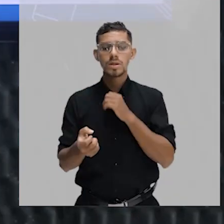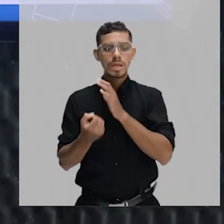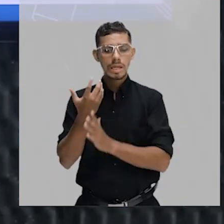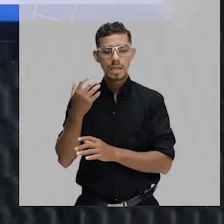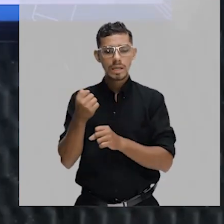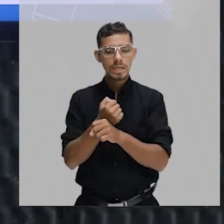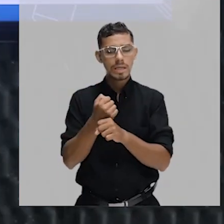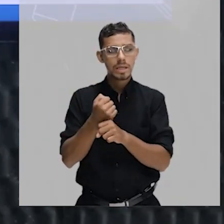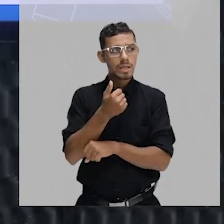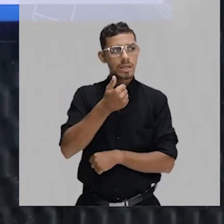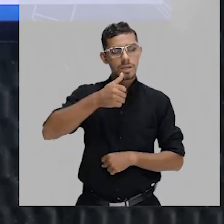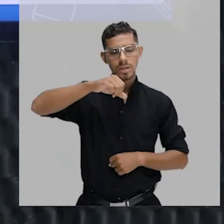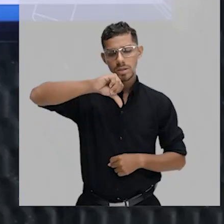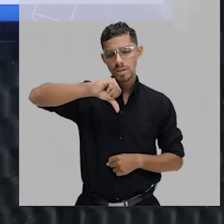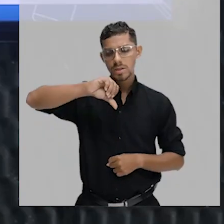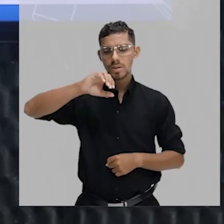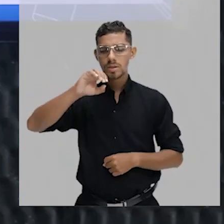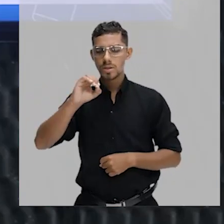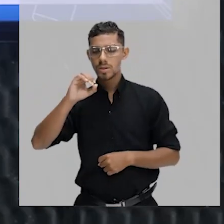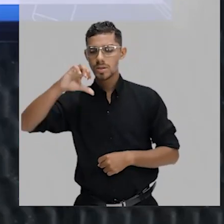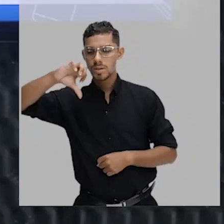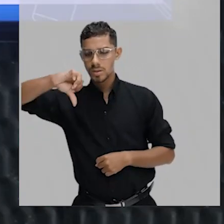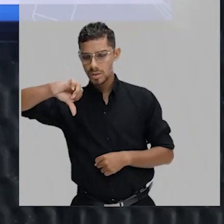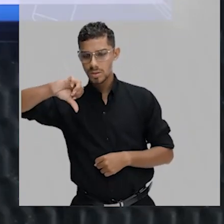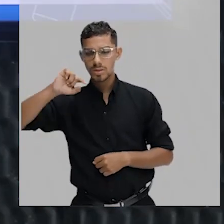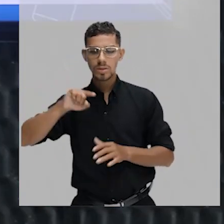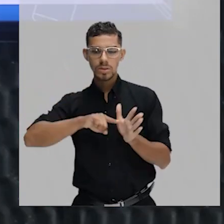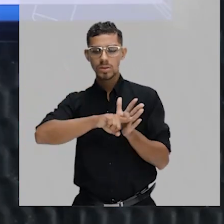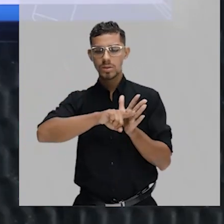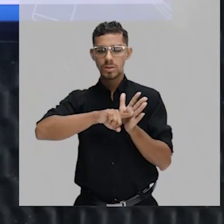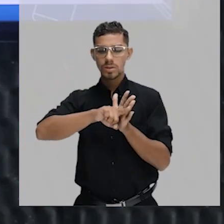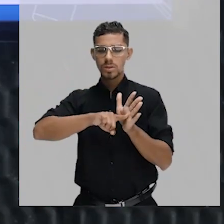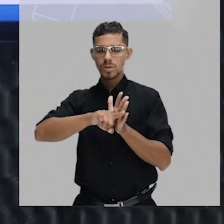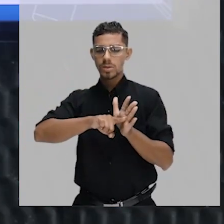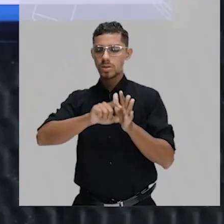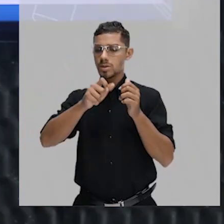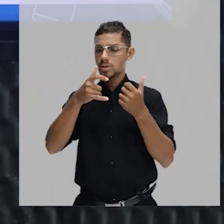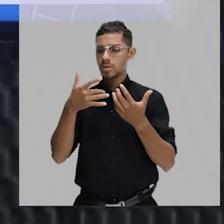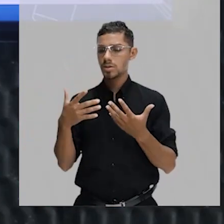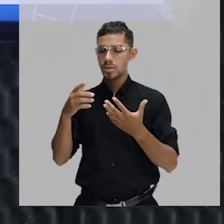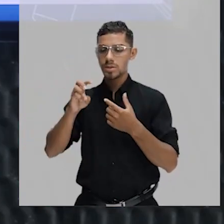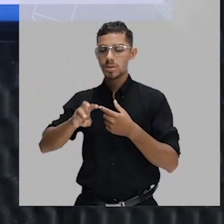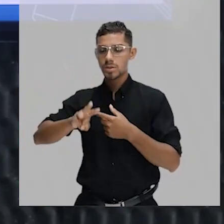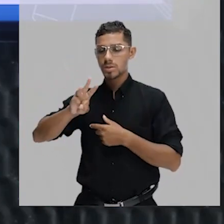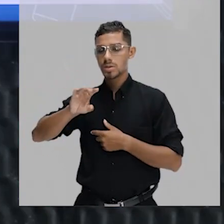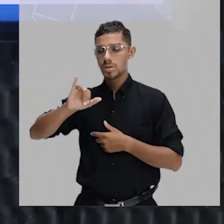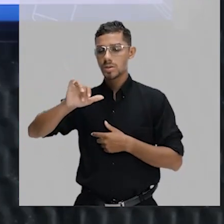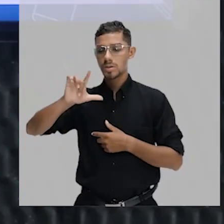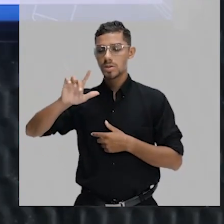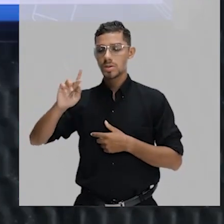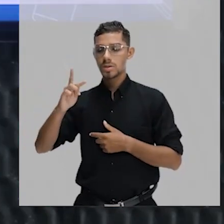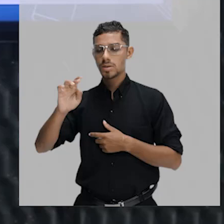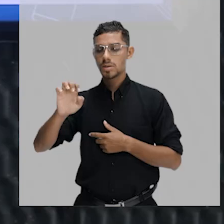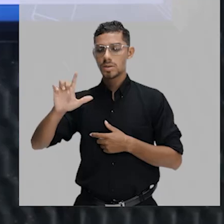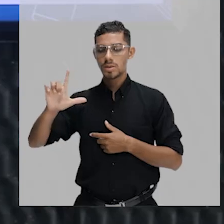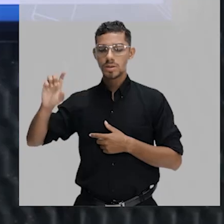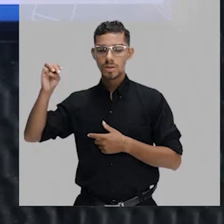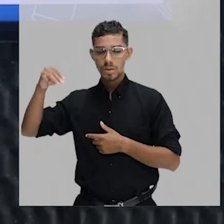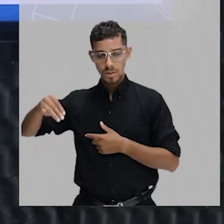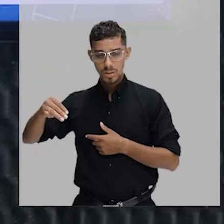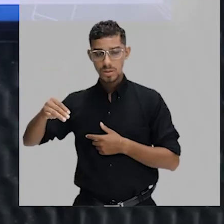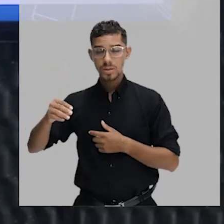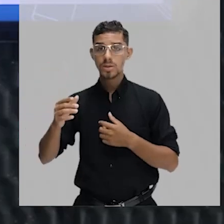1909 pelo pesquisador dinamarquês William Ludwig Jansen. E logo foi